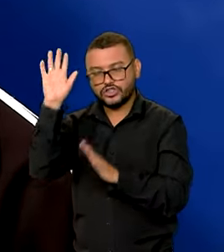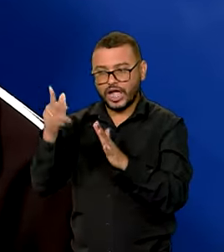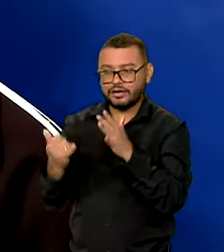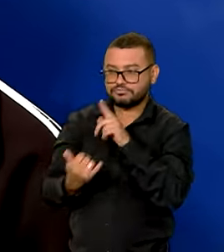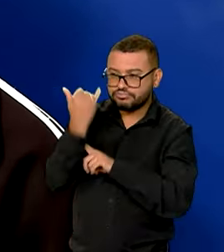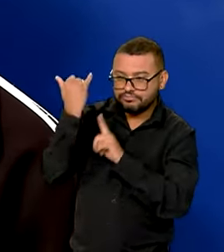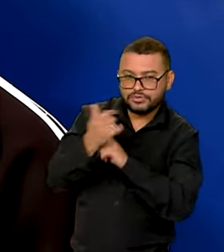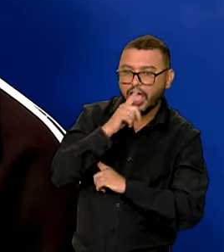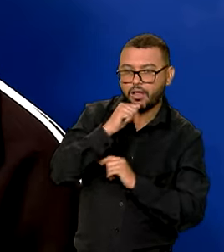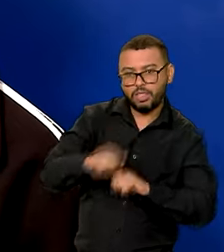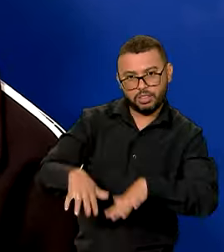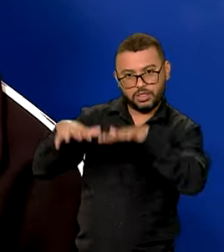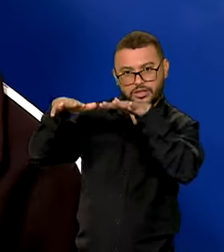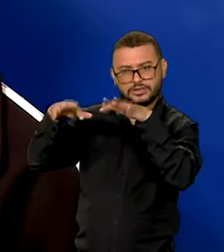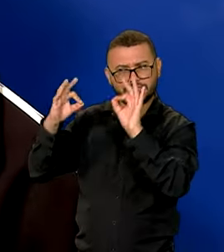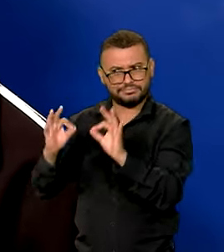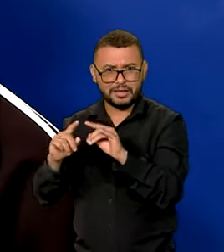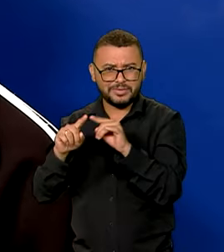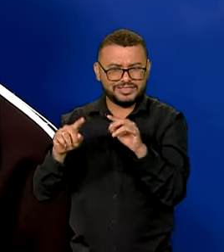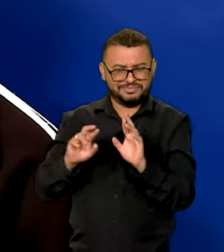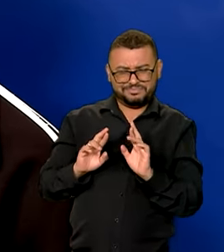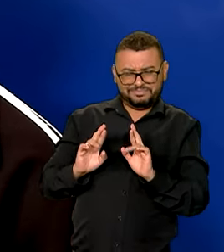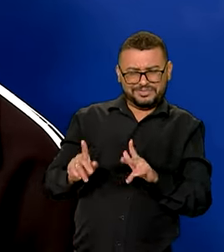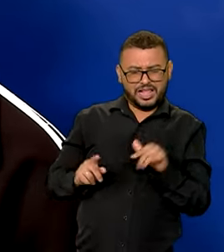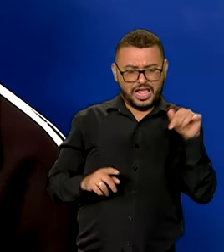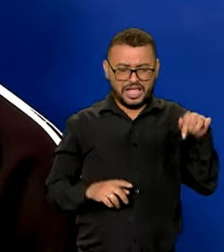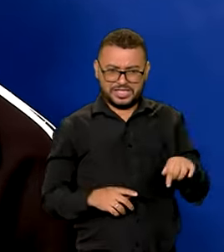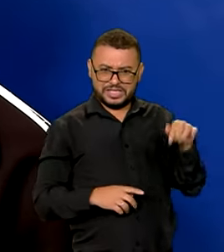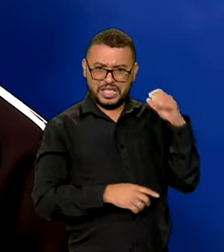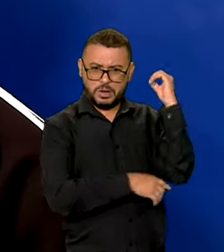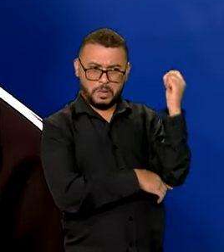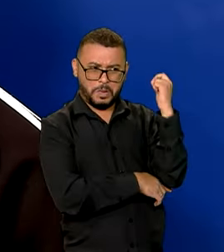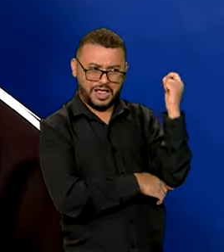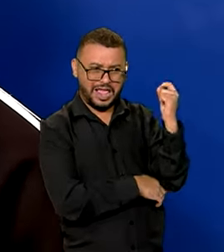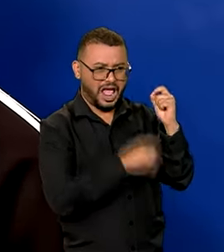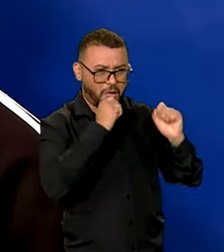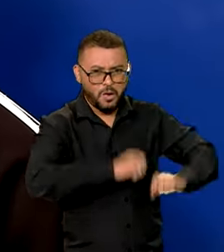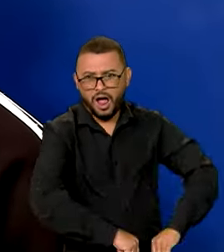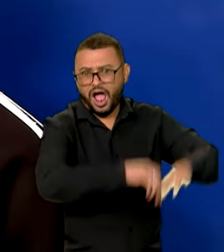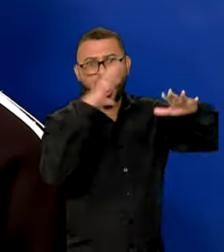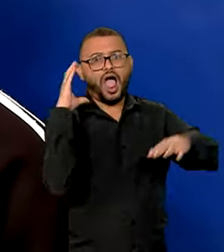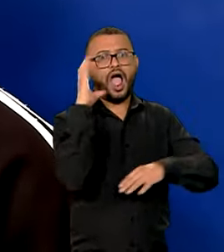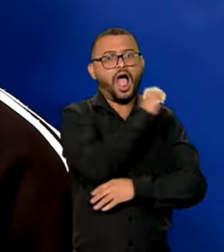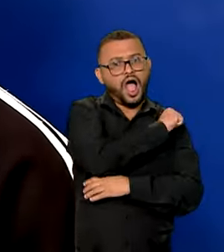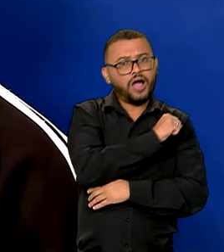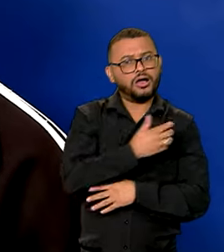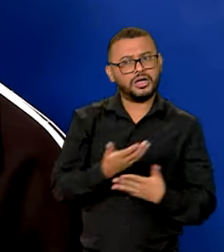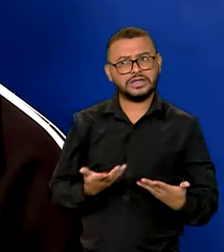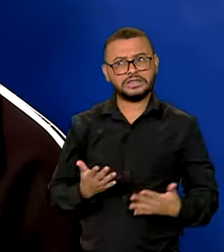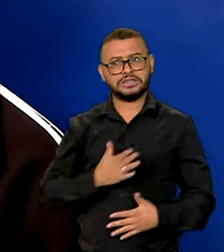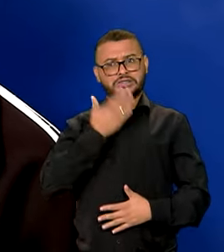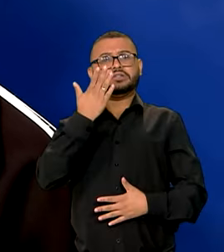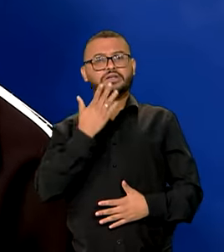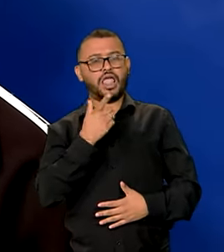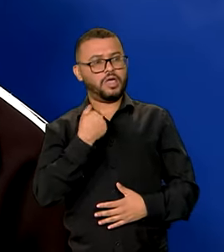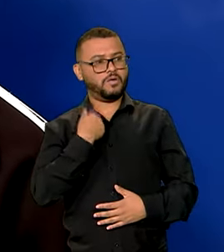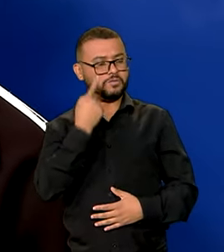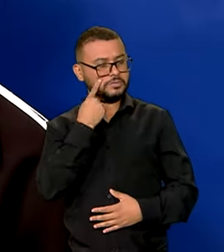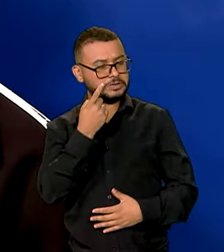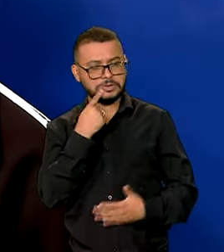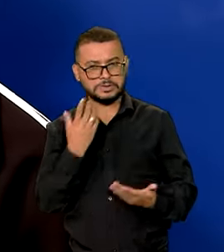veem, mas é diferente, né? E aqui não, enchia de uma hora para a outra, tá entendendo? Ficou assim